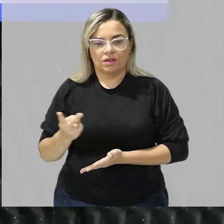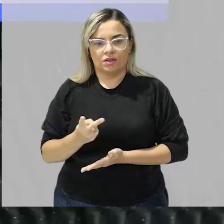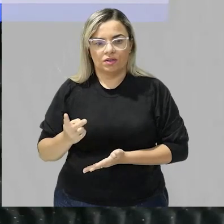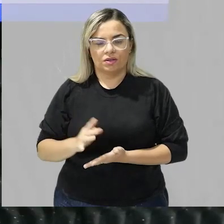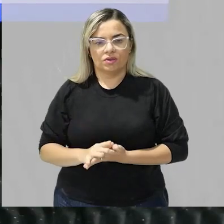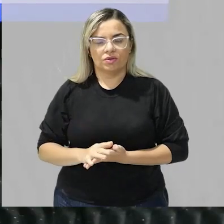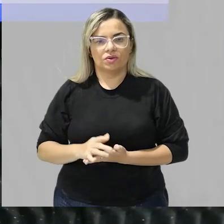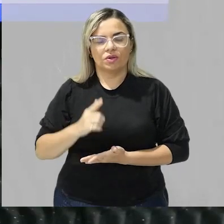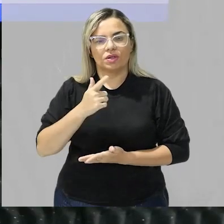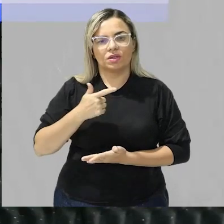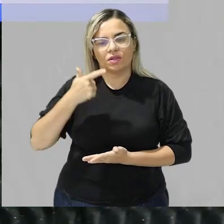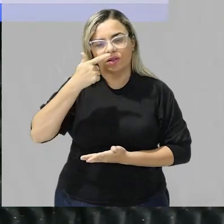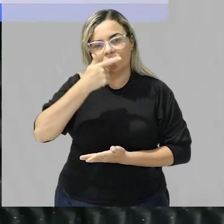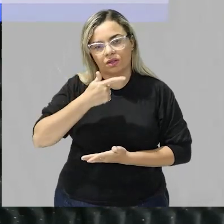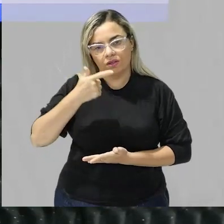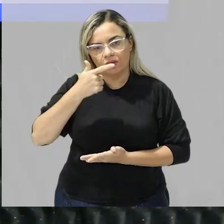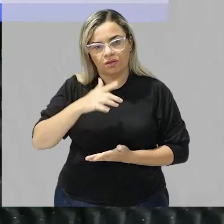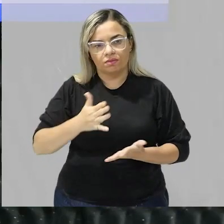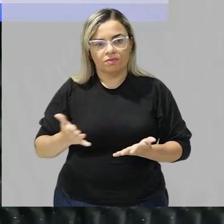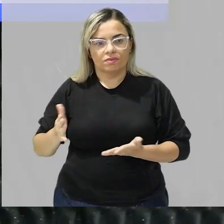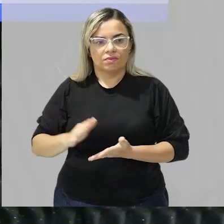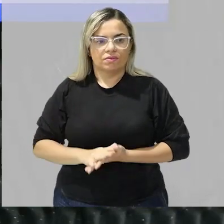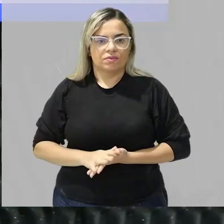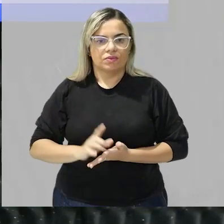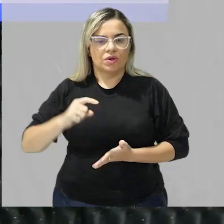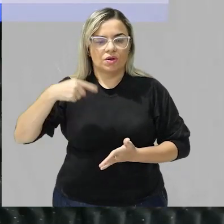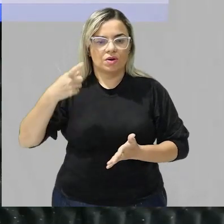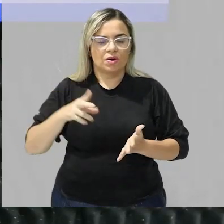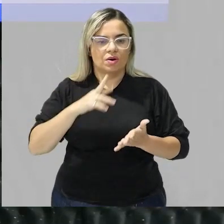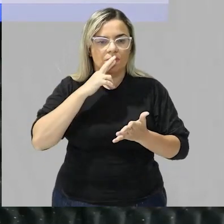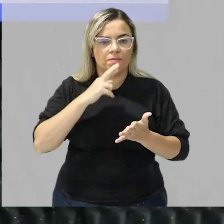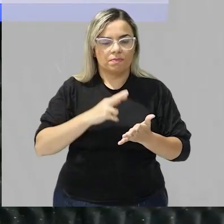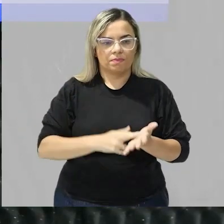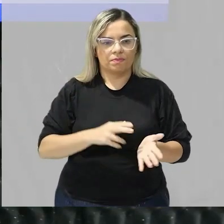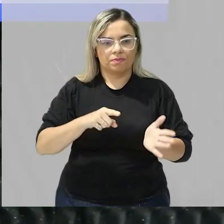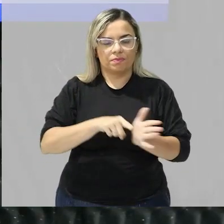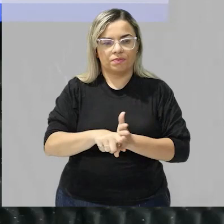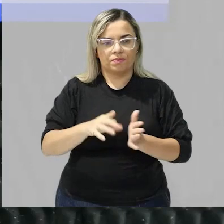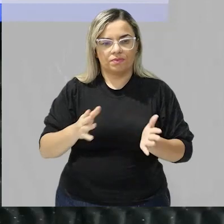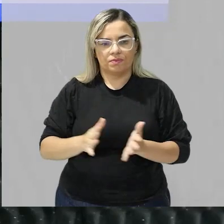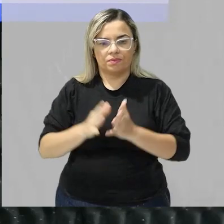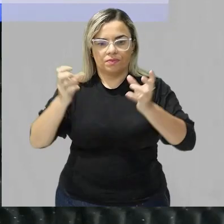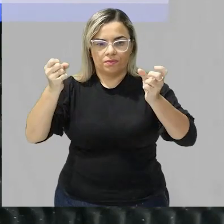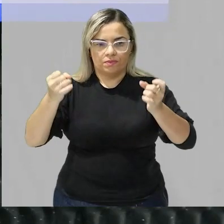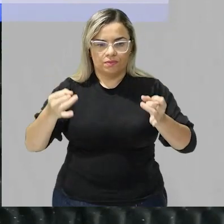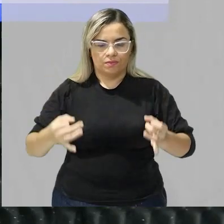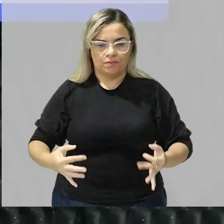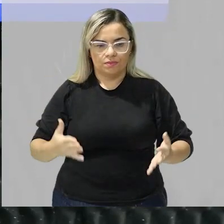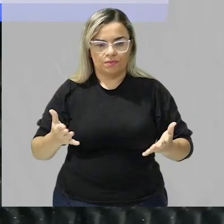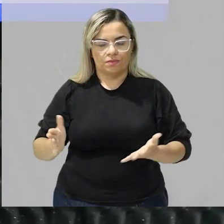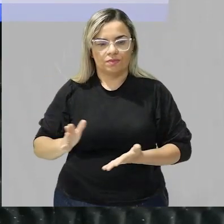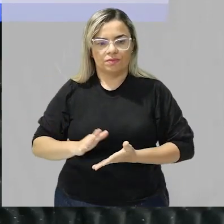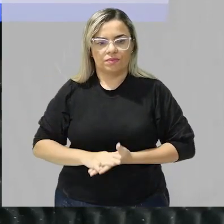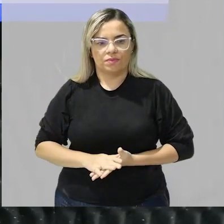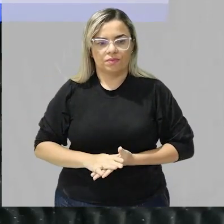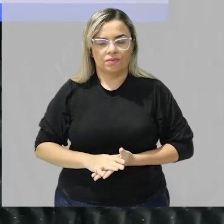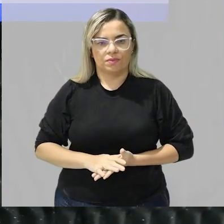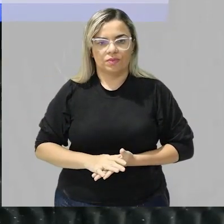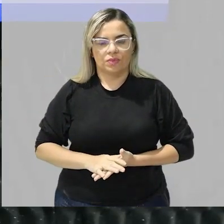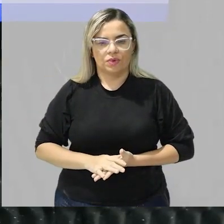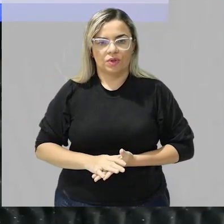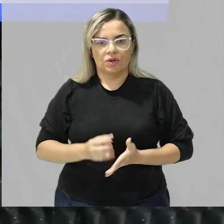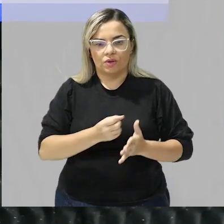adiante a gente vai responder a nossa questão aqui veja que a questão ela fala que foram colocados cinco